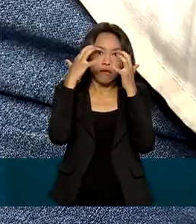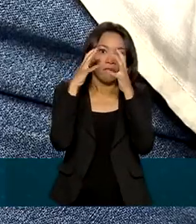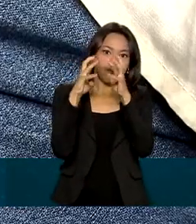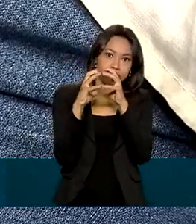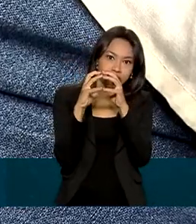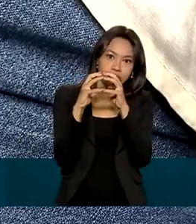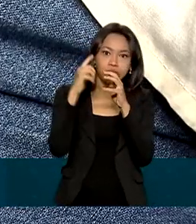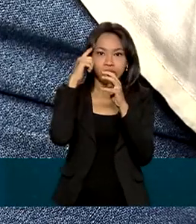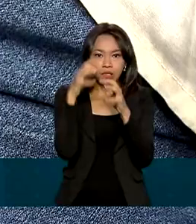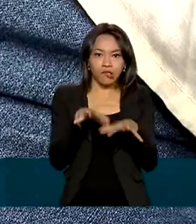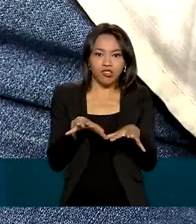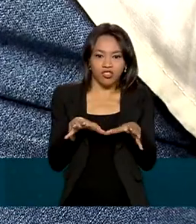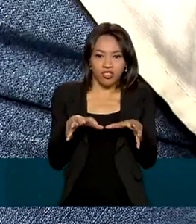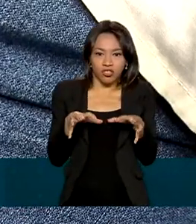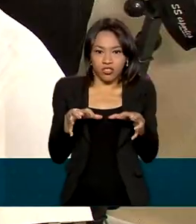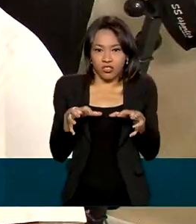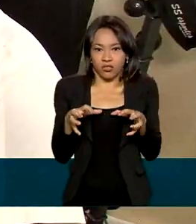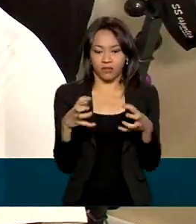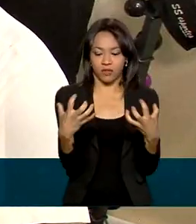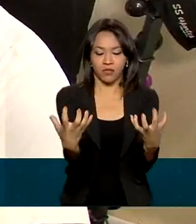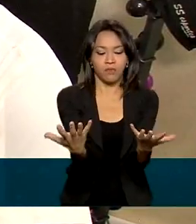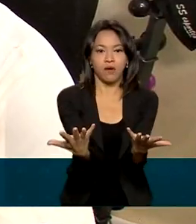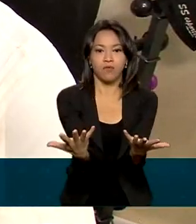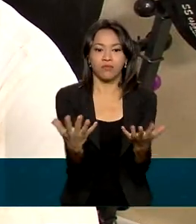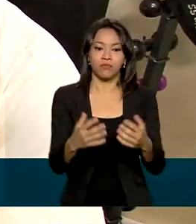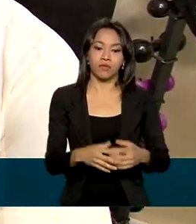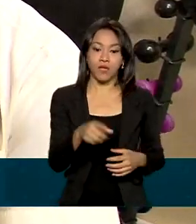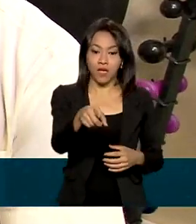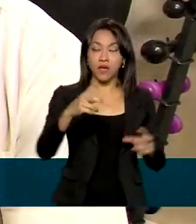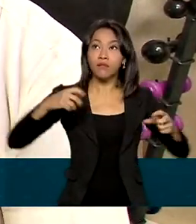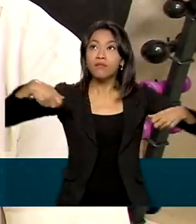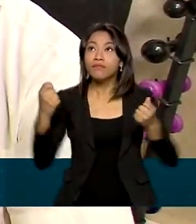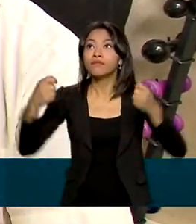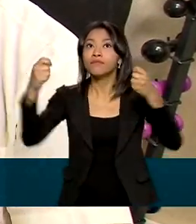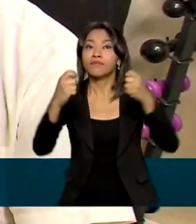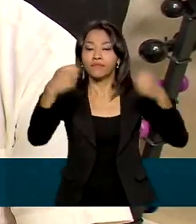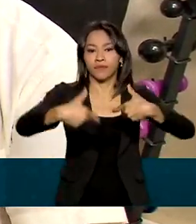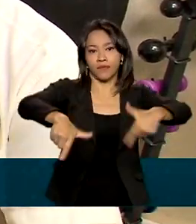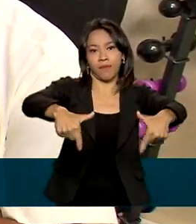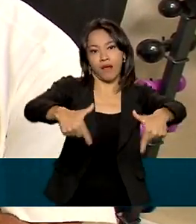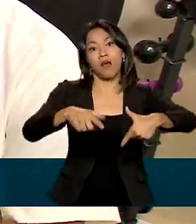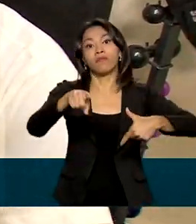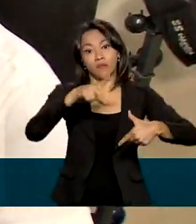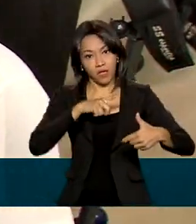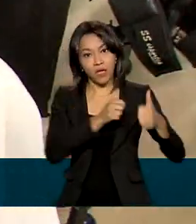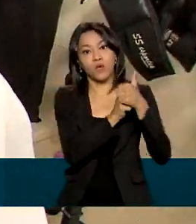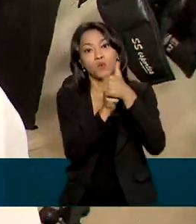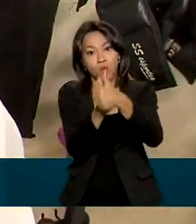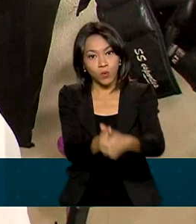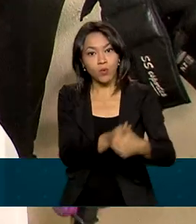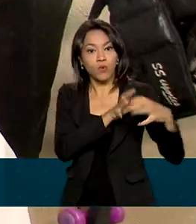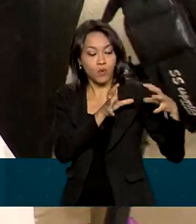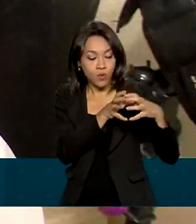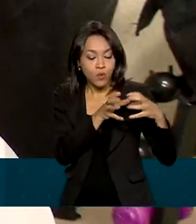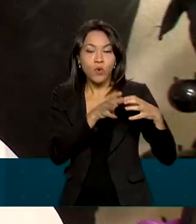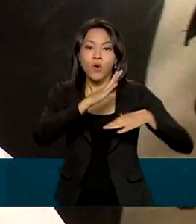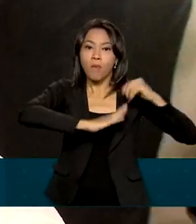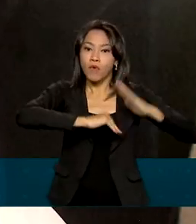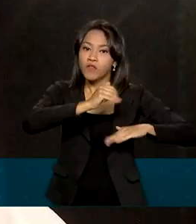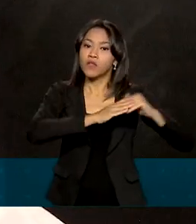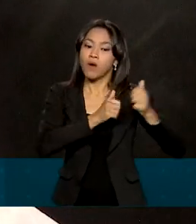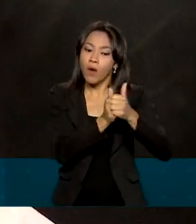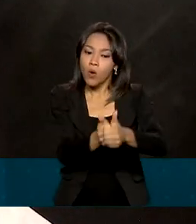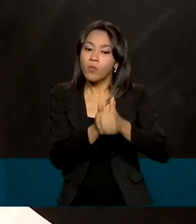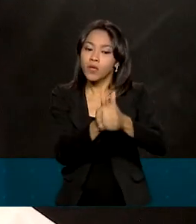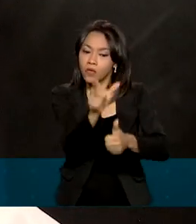e atrofia muscular nas mãos. O jardineiro continua sendo acompanhado por uma equipe multidisciplinar no Hospital